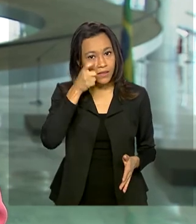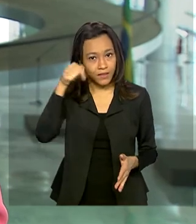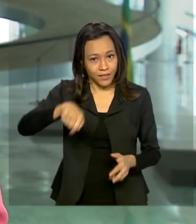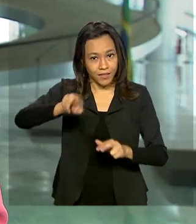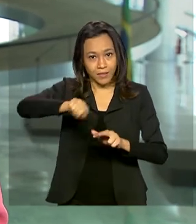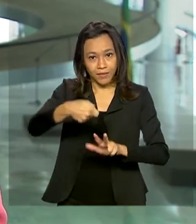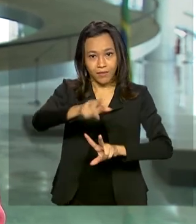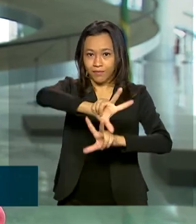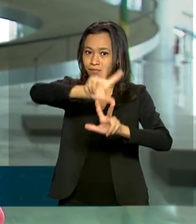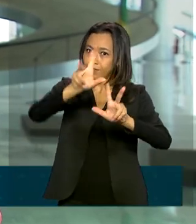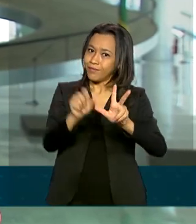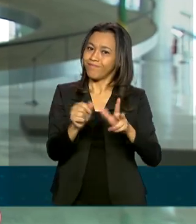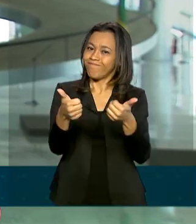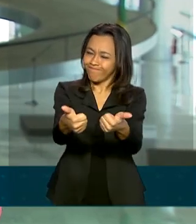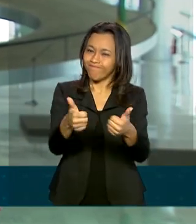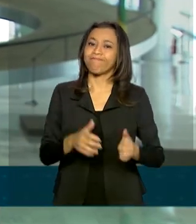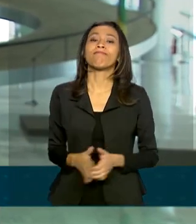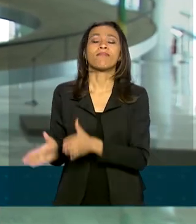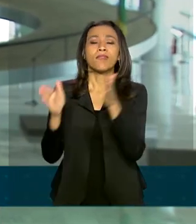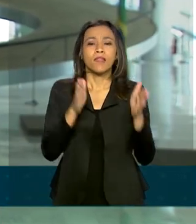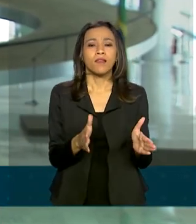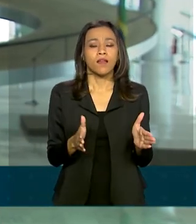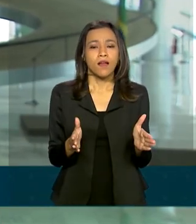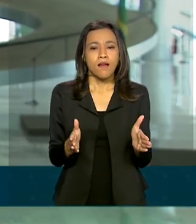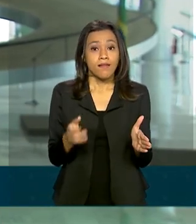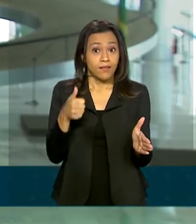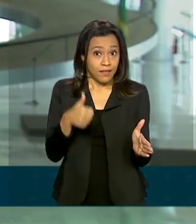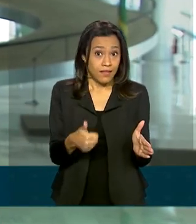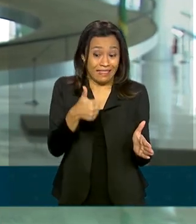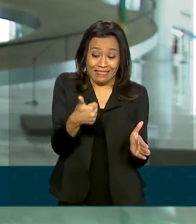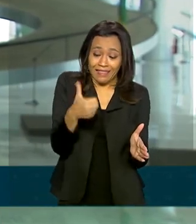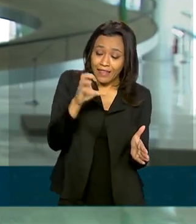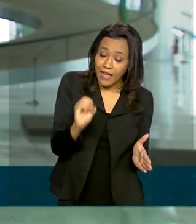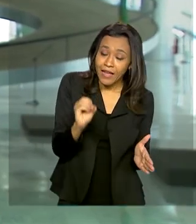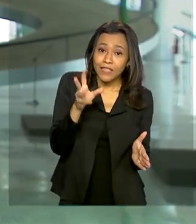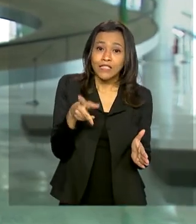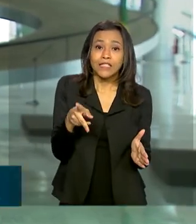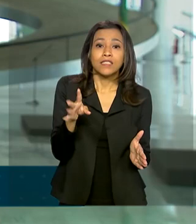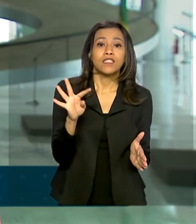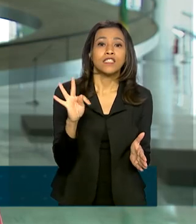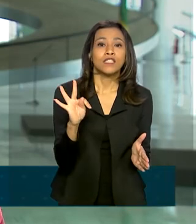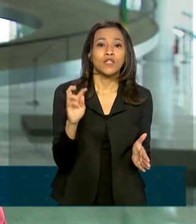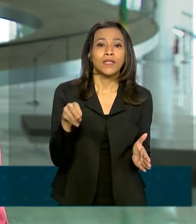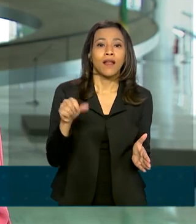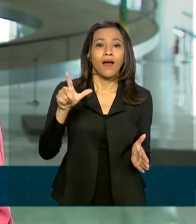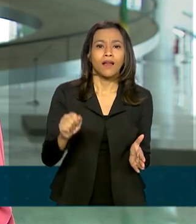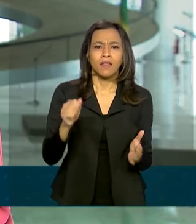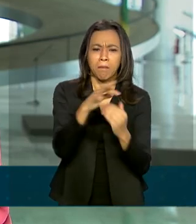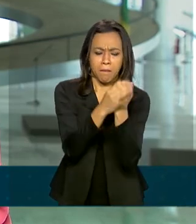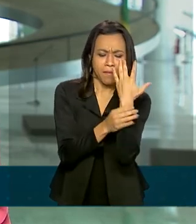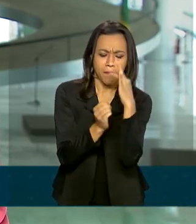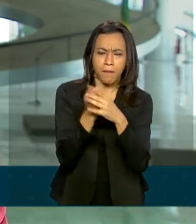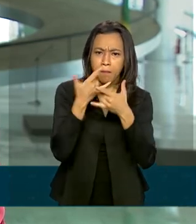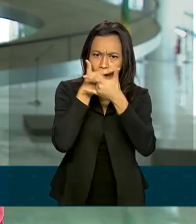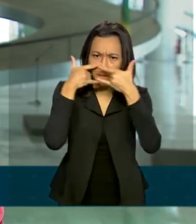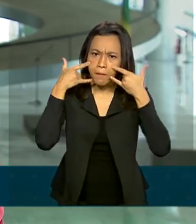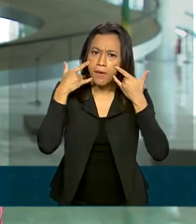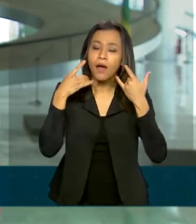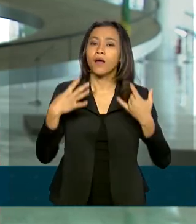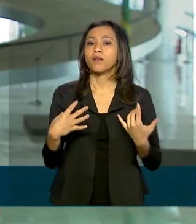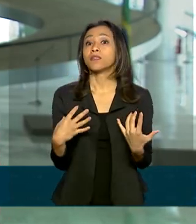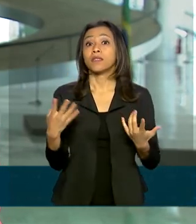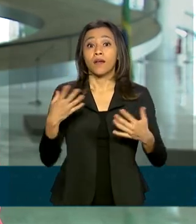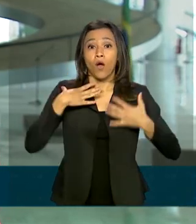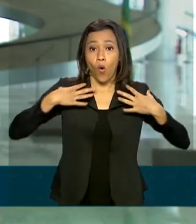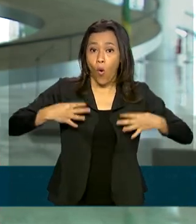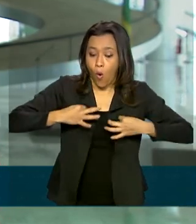Brasil, é isso mesmo. E olha só, nessas 10 toneladas tem máscaras, luvas, testes rápidos e roupas